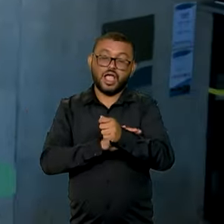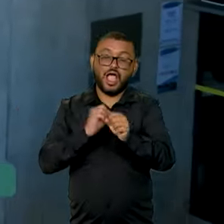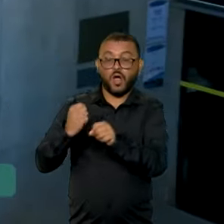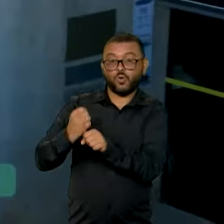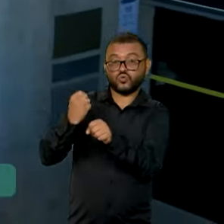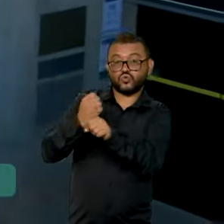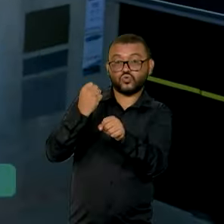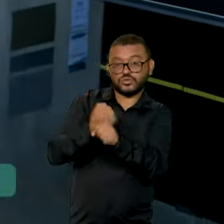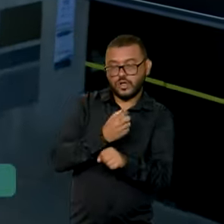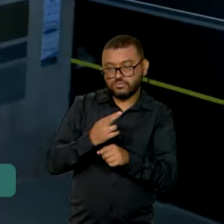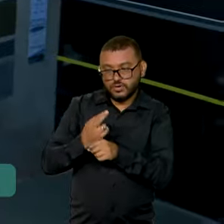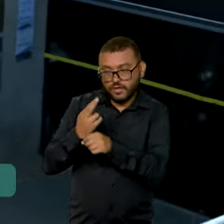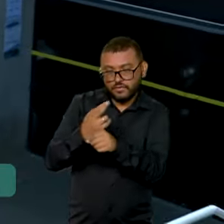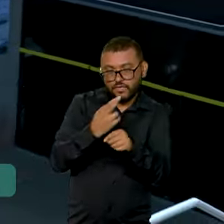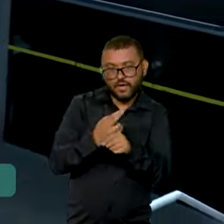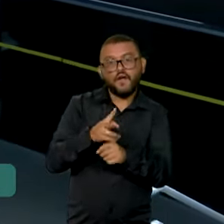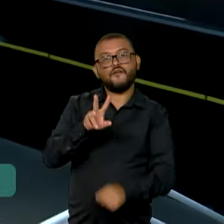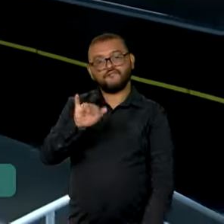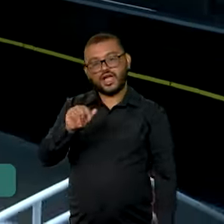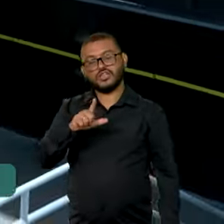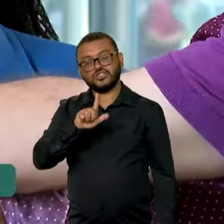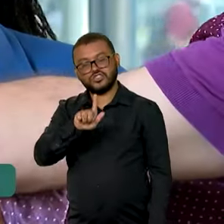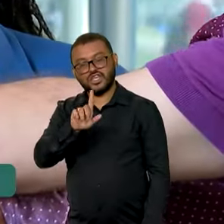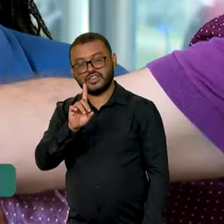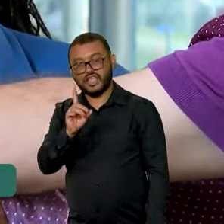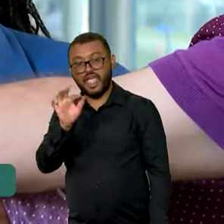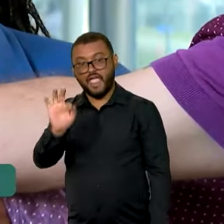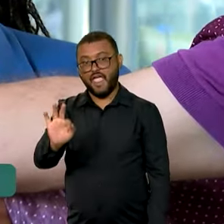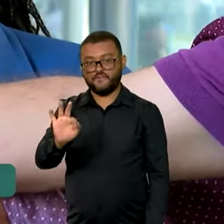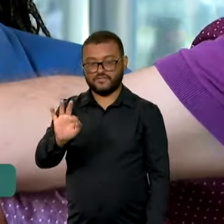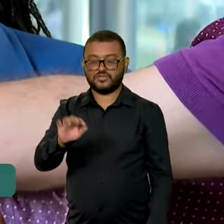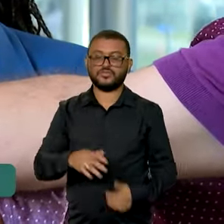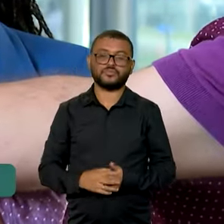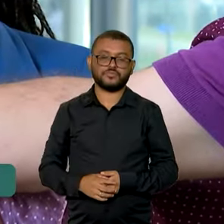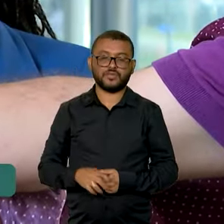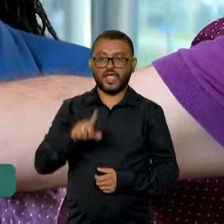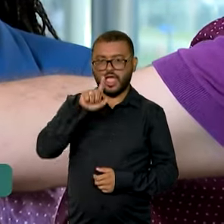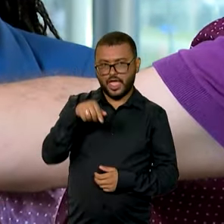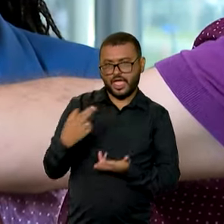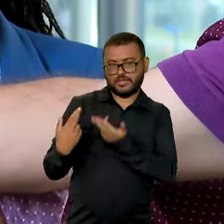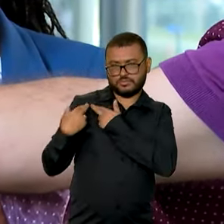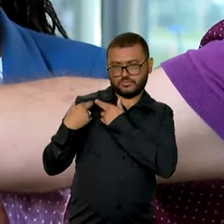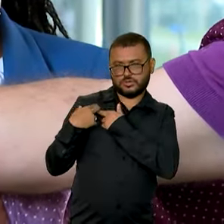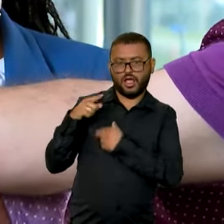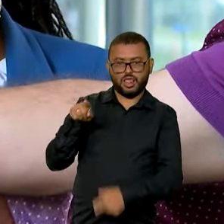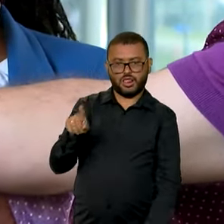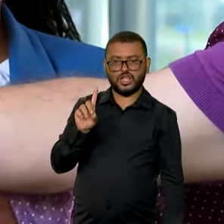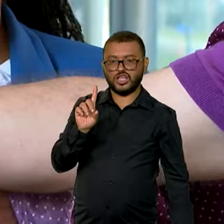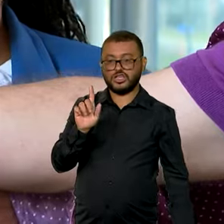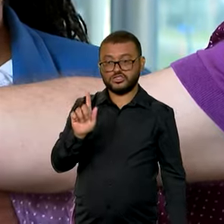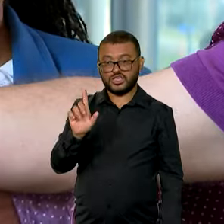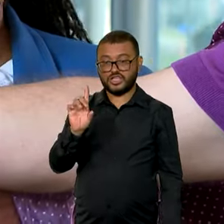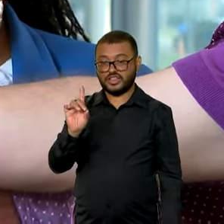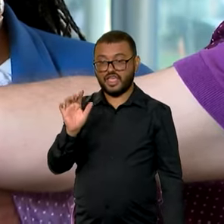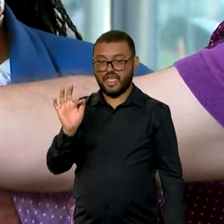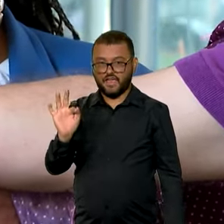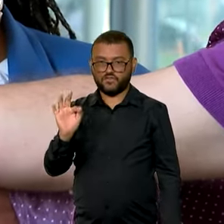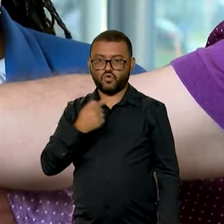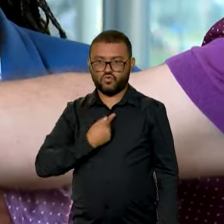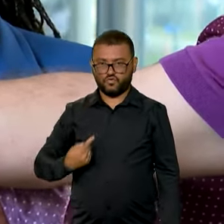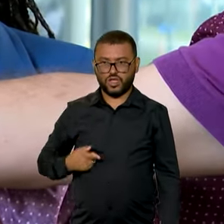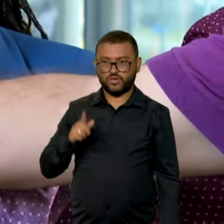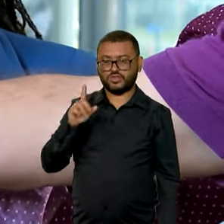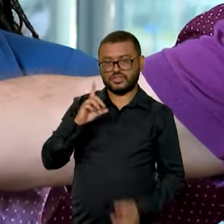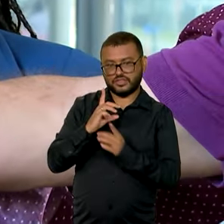restauração será executada pelo GDF. A praça, sendo de responsabilidade do GDF, em tese, o governo federal não